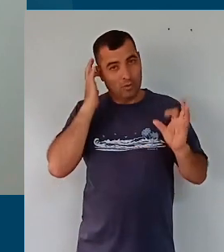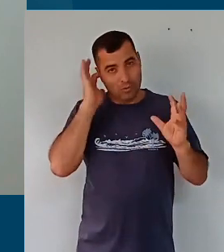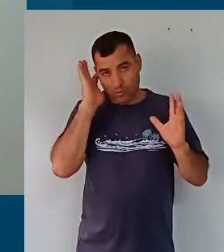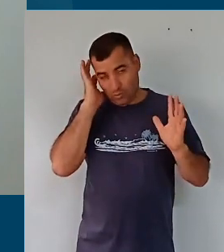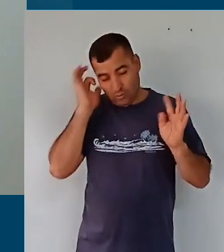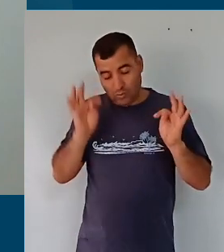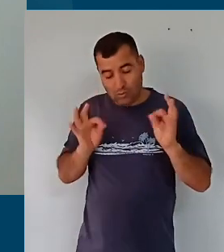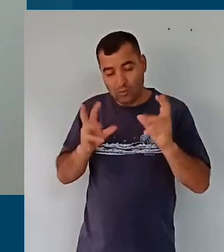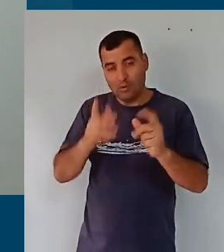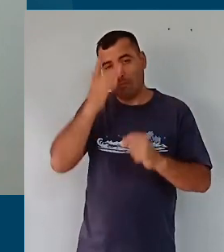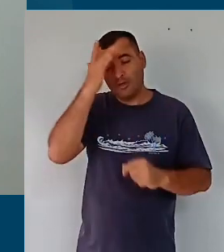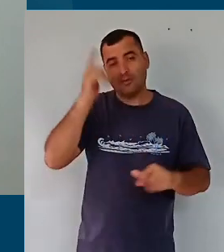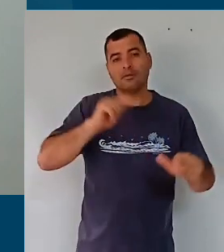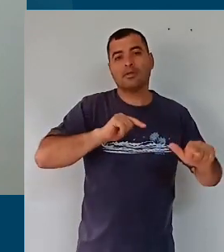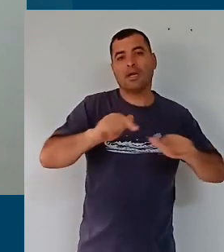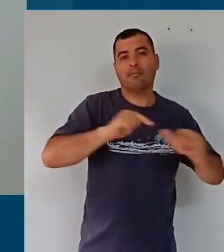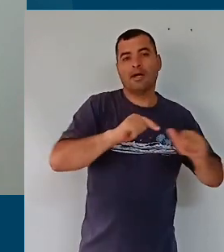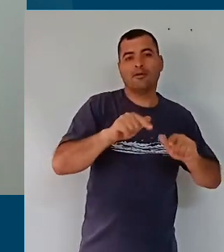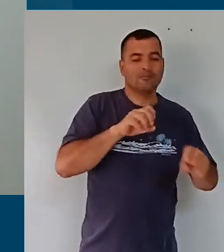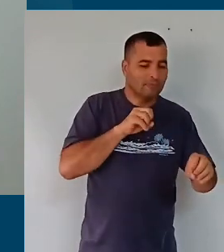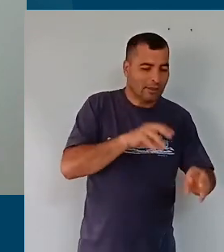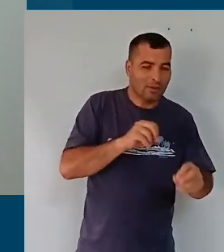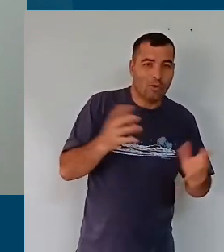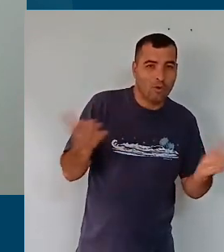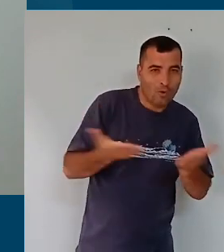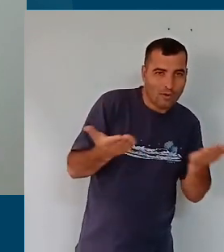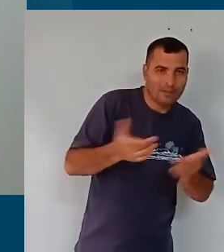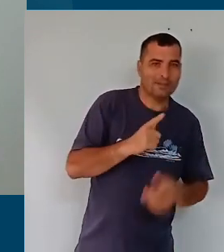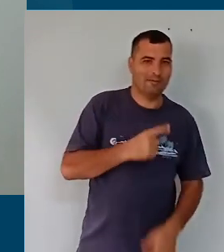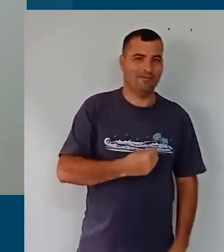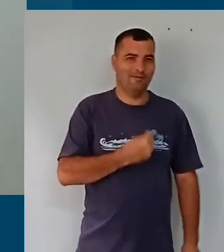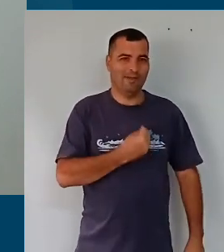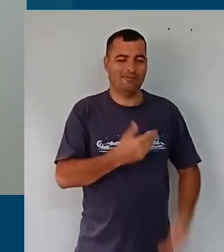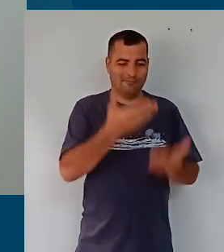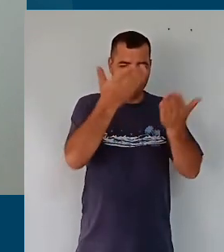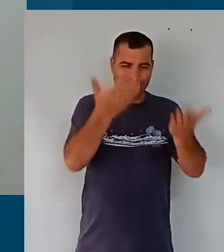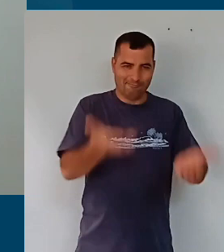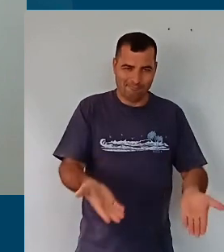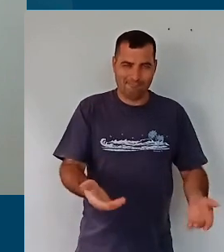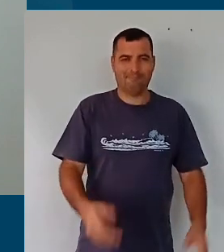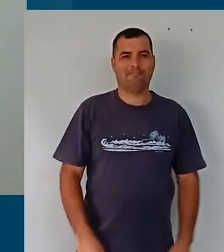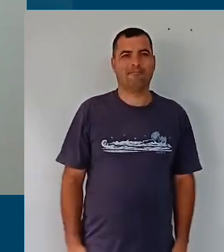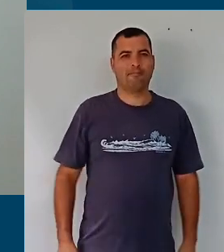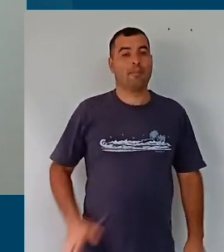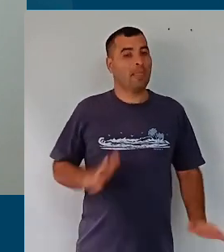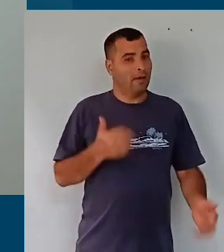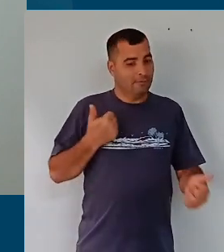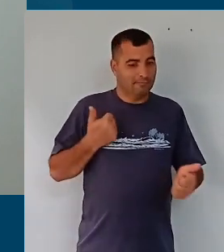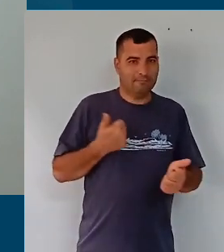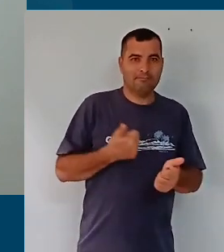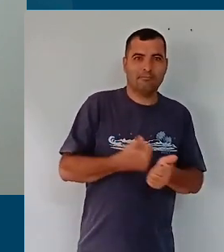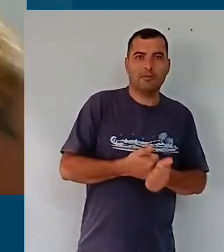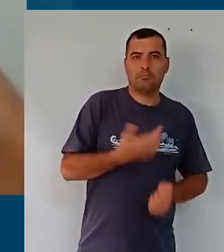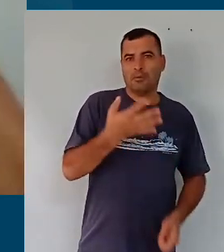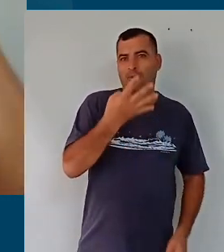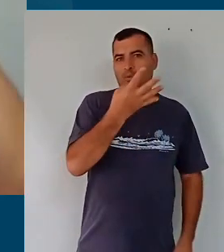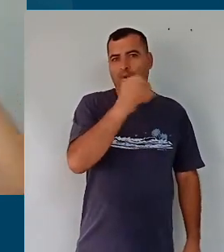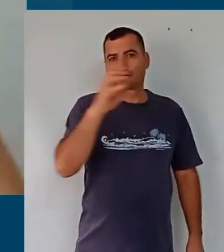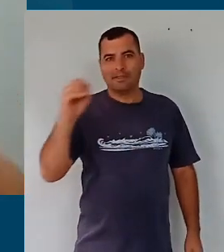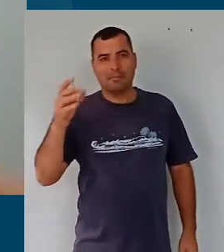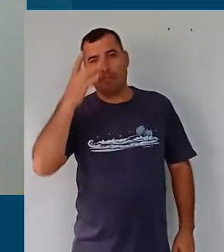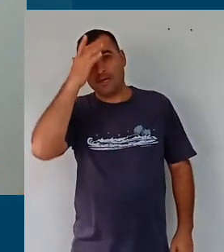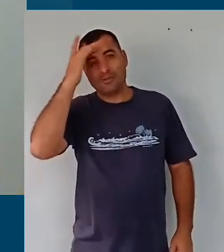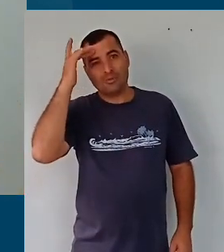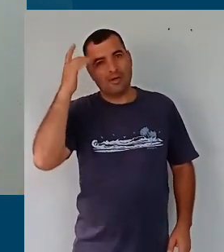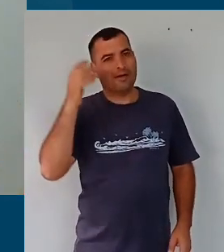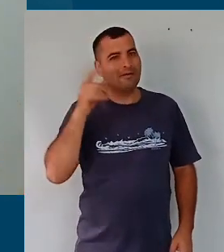os nossos servidores da educação que estão aqui participando conosco dessa atividade, nós já estamos nos aproximando de 400 pessoas